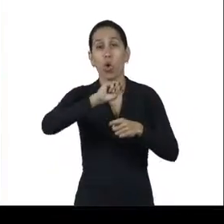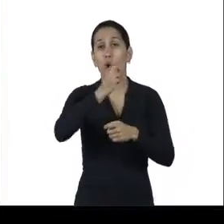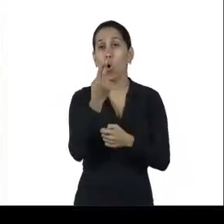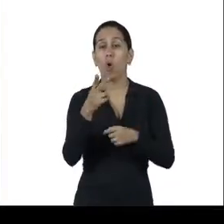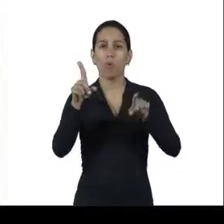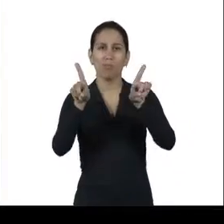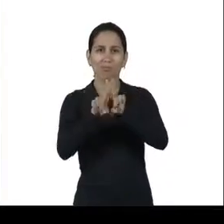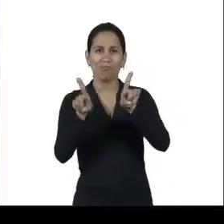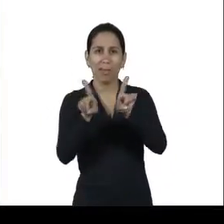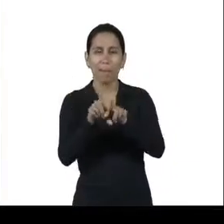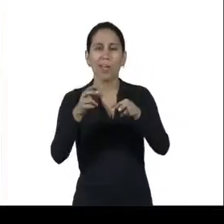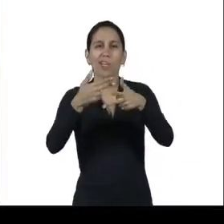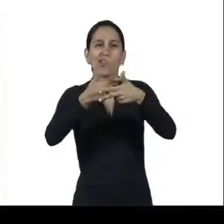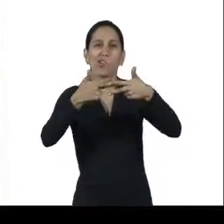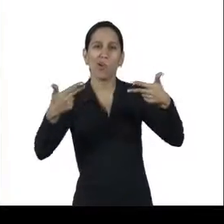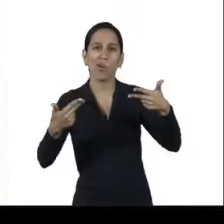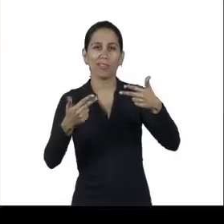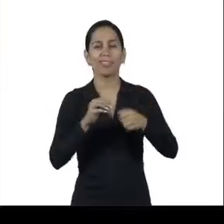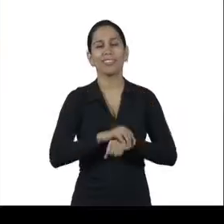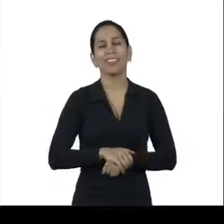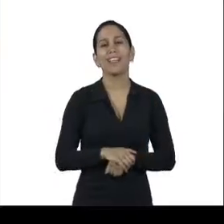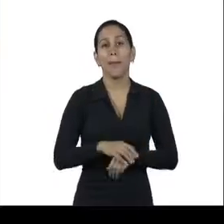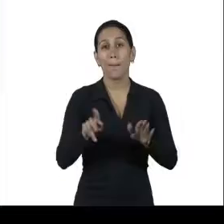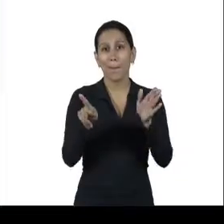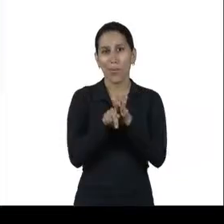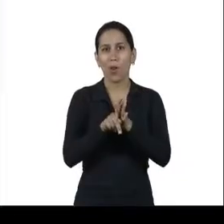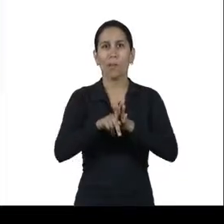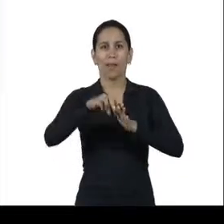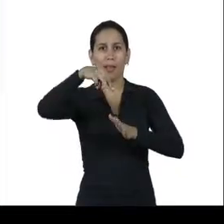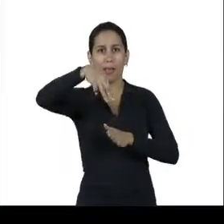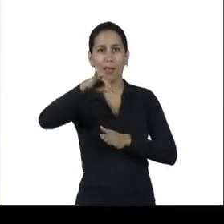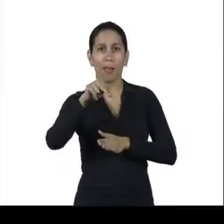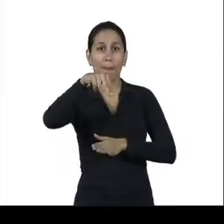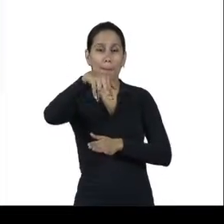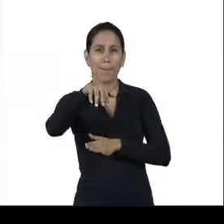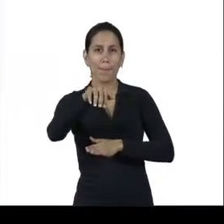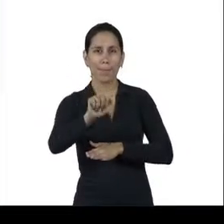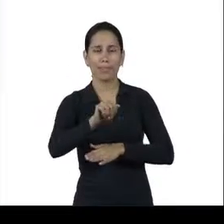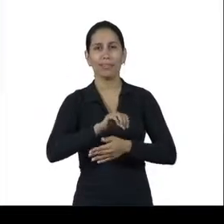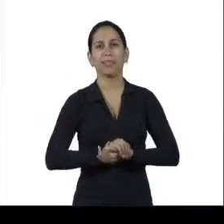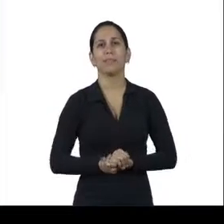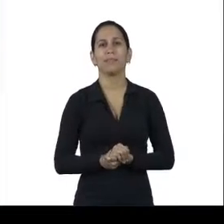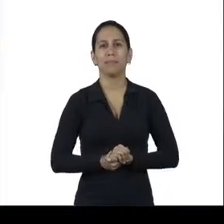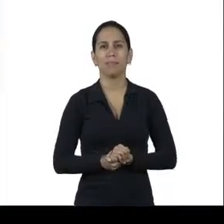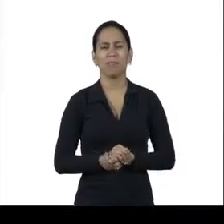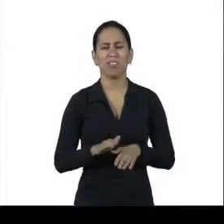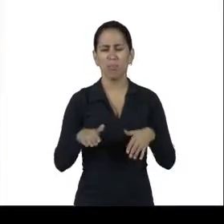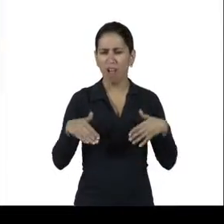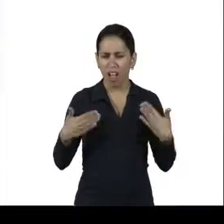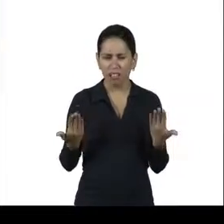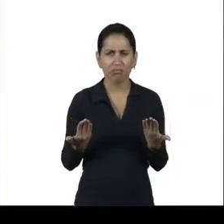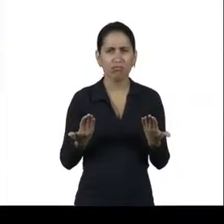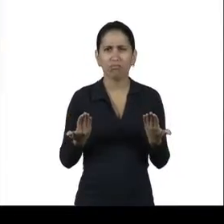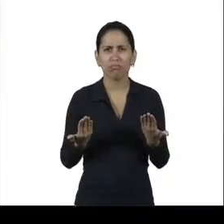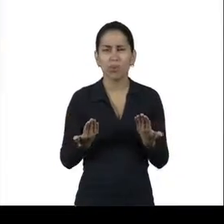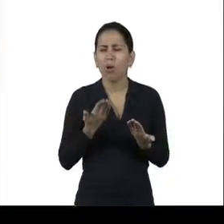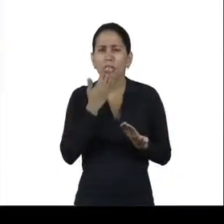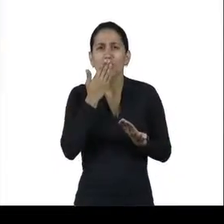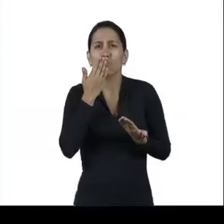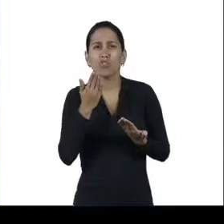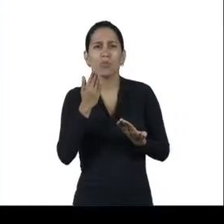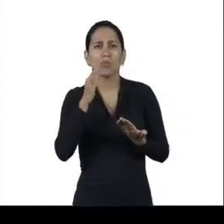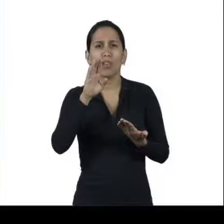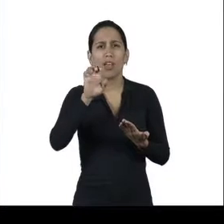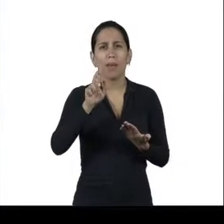Acidentes em Mineração, a CIPAMIN. Mas, afinal de contas, quais os tipos de EPIs e como eles devem ser usados?